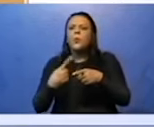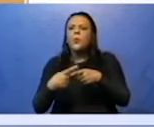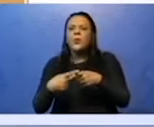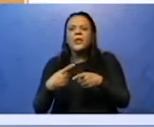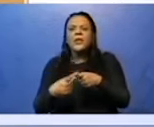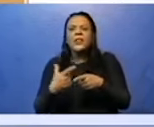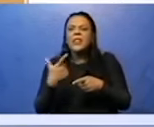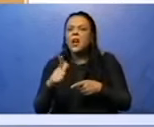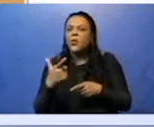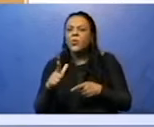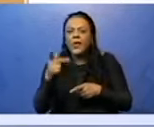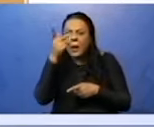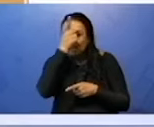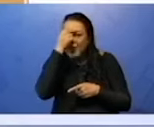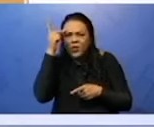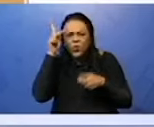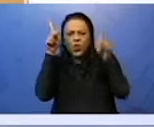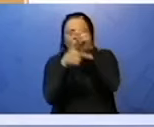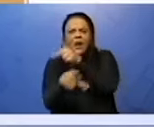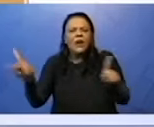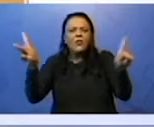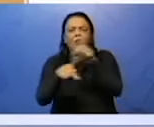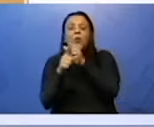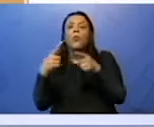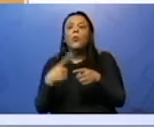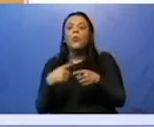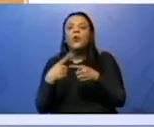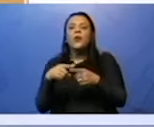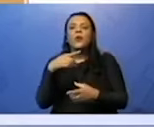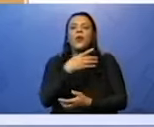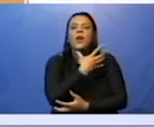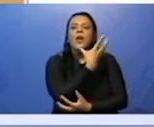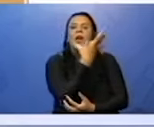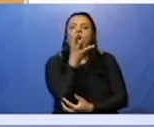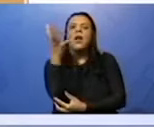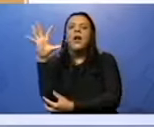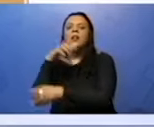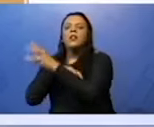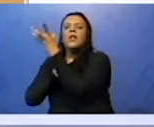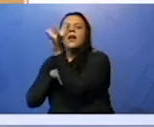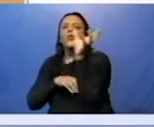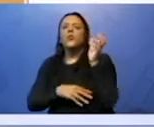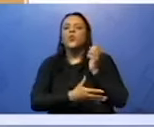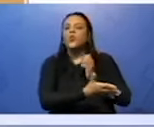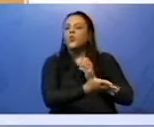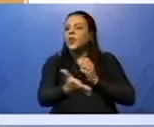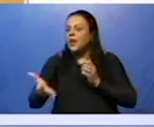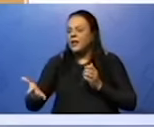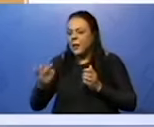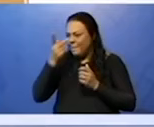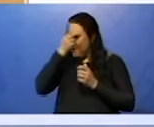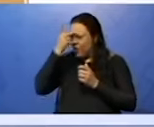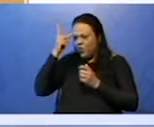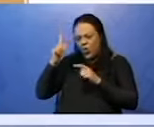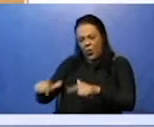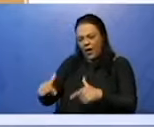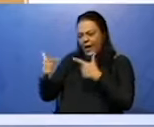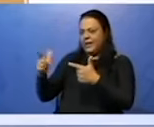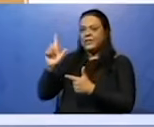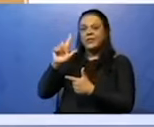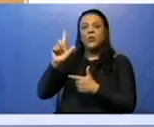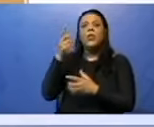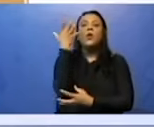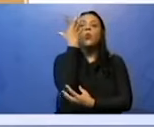ninguém inventa. Os fenômenos da natureza não podem ser praticados por ninguém ou por nada. Então, os verbos,